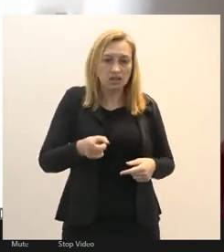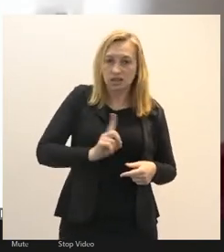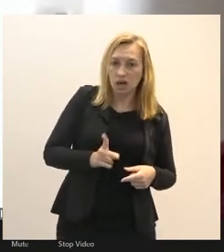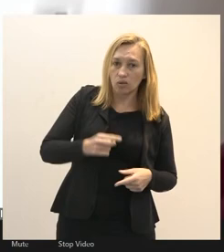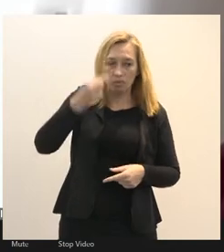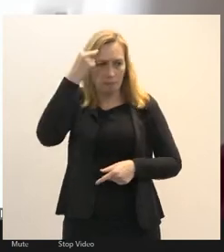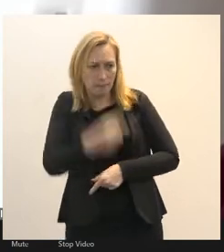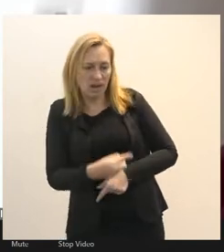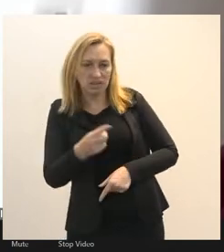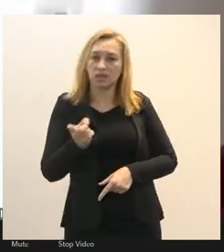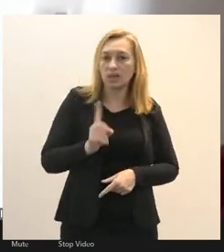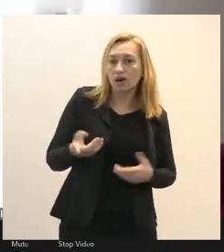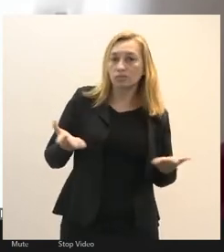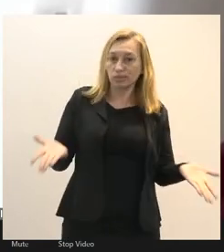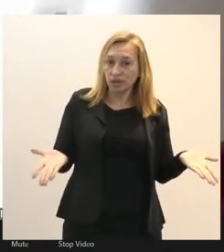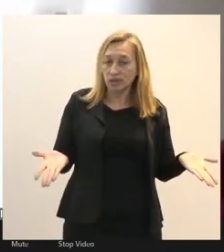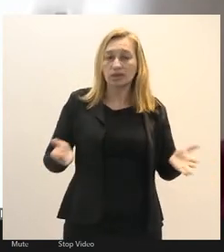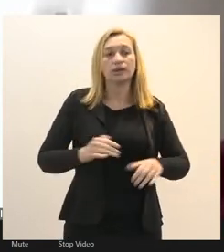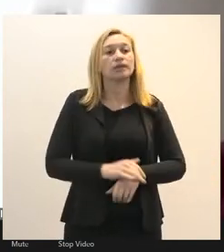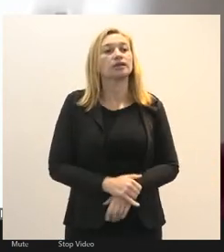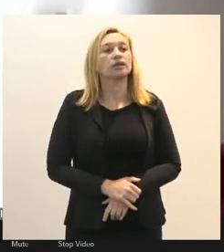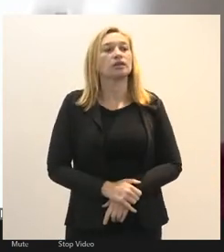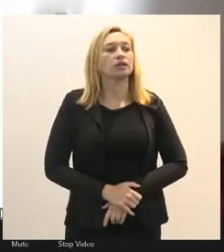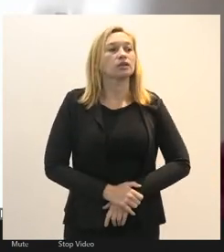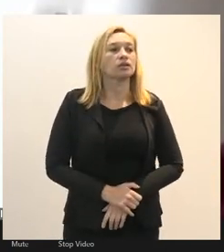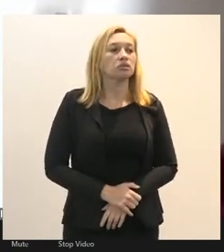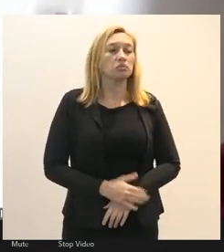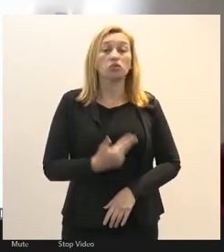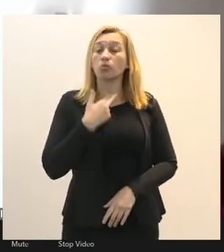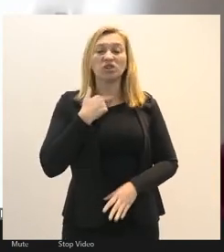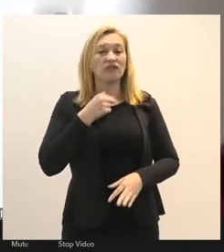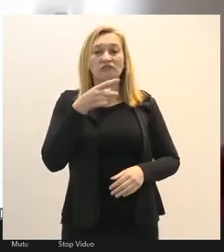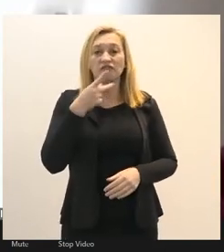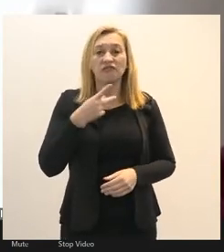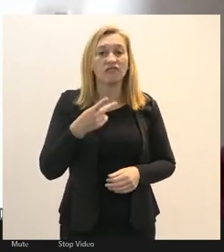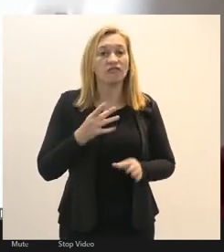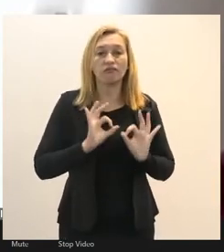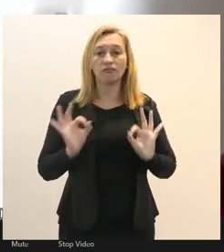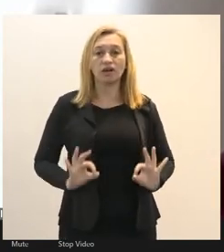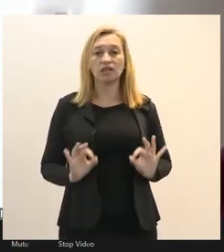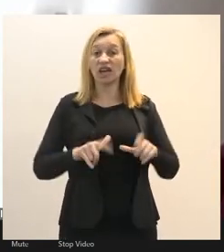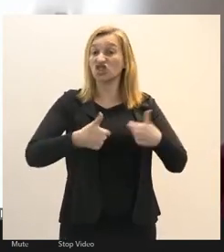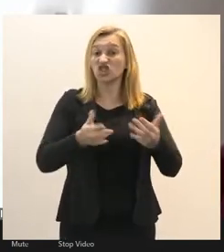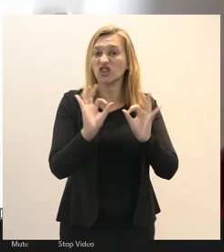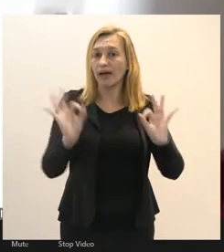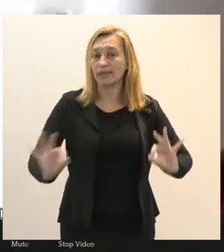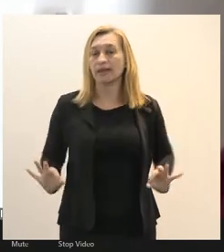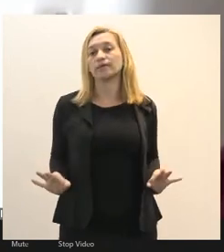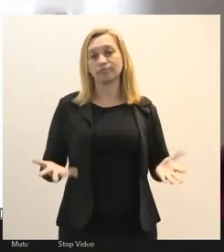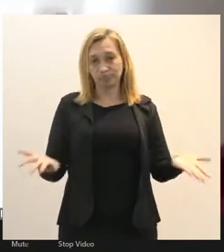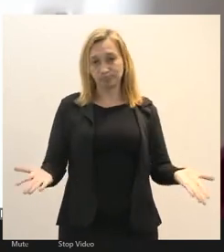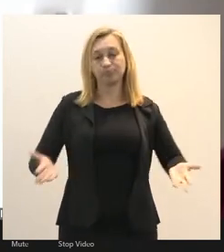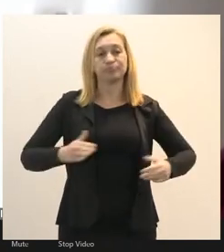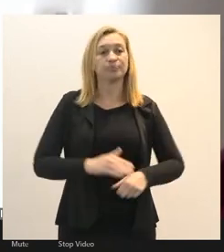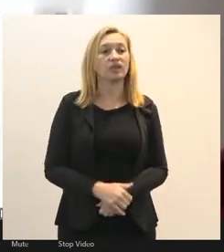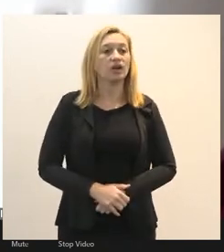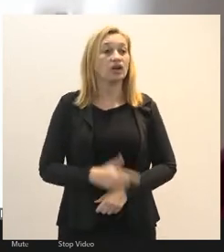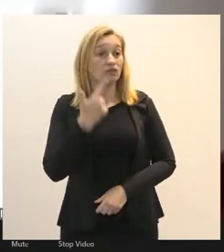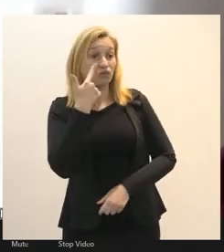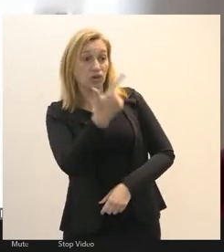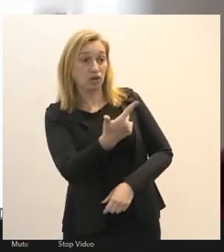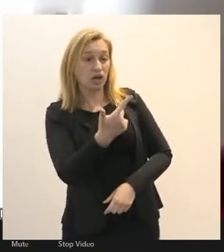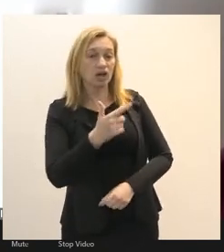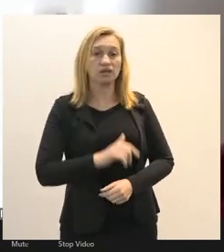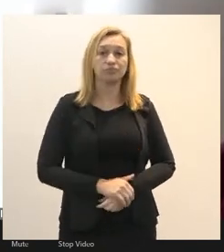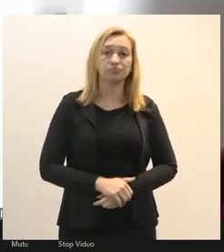claramente ilegal sem poder reagir a gente tem exemplos recentes a gente viu lá a tentativa de